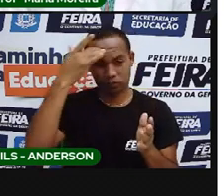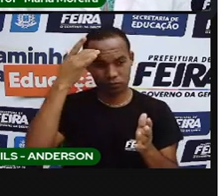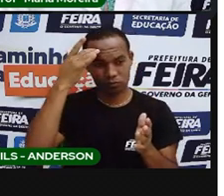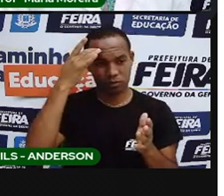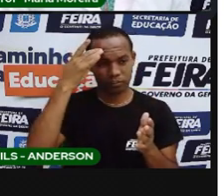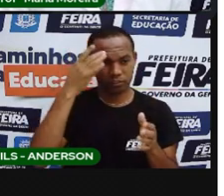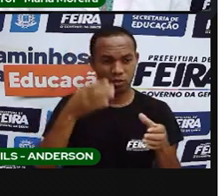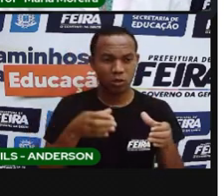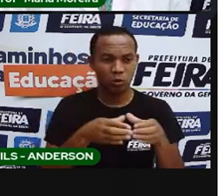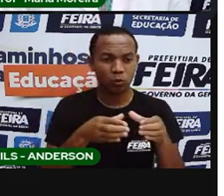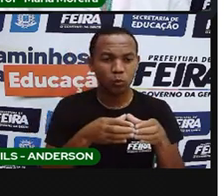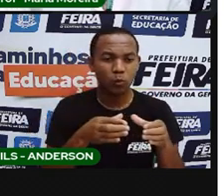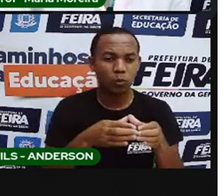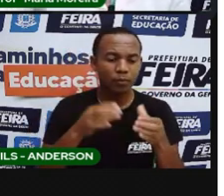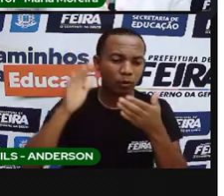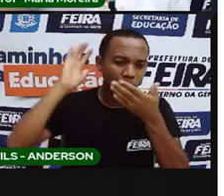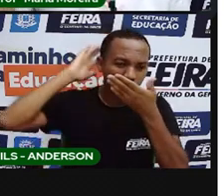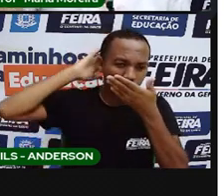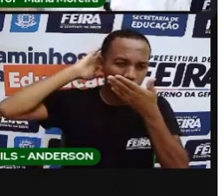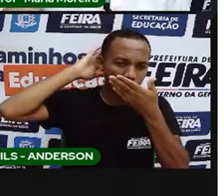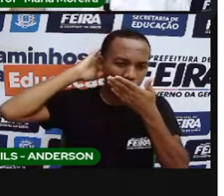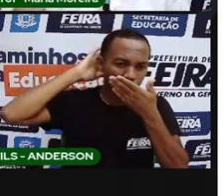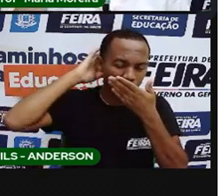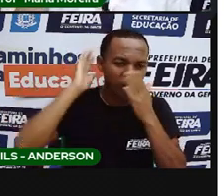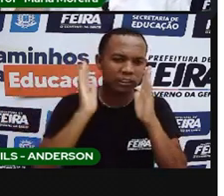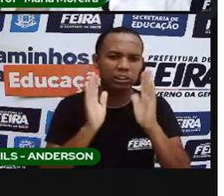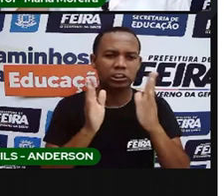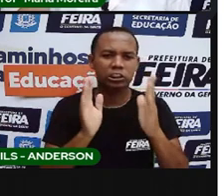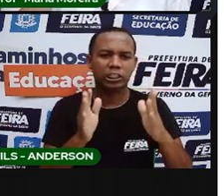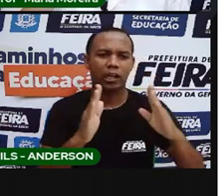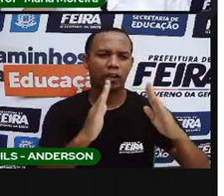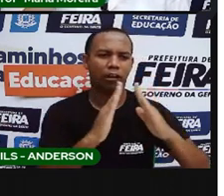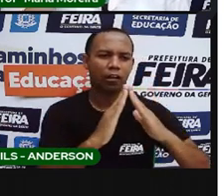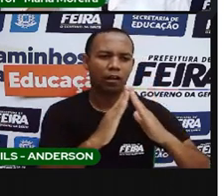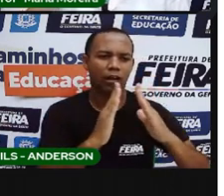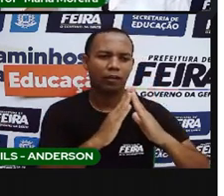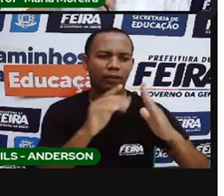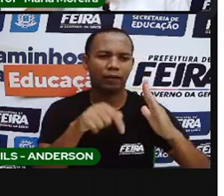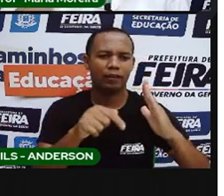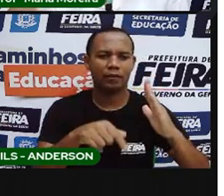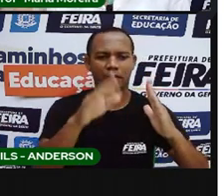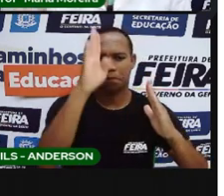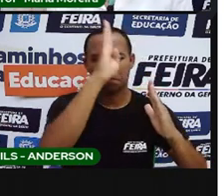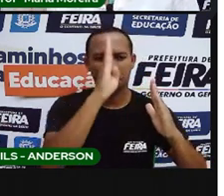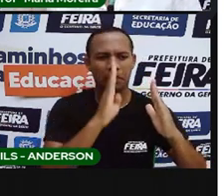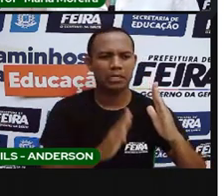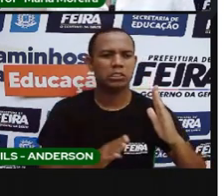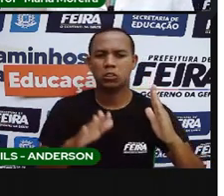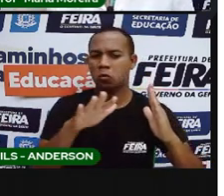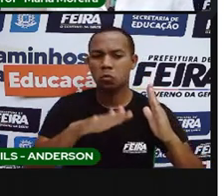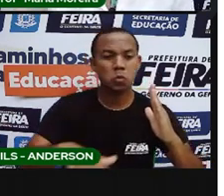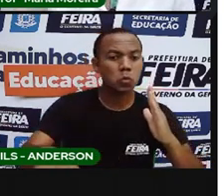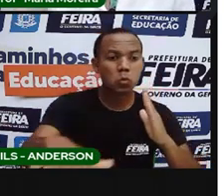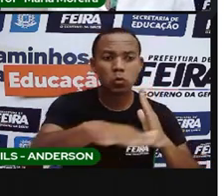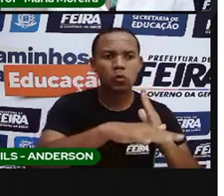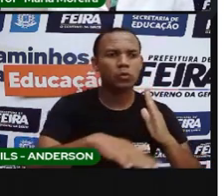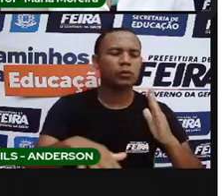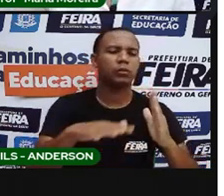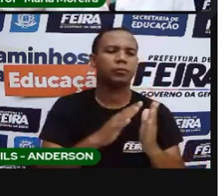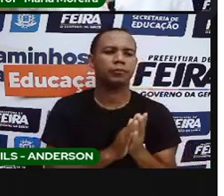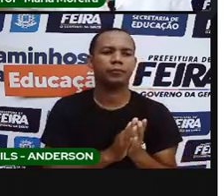existiam os indígenas, que já moravam, já habitavam o nosso país, todo o continente americano.